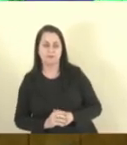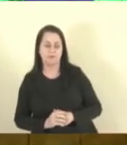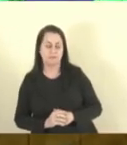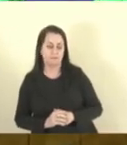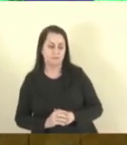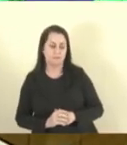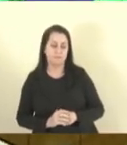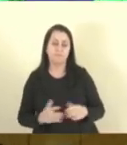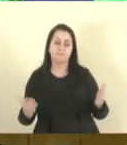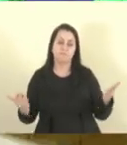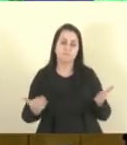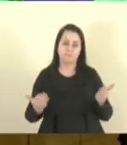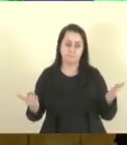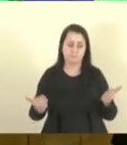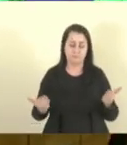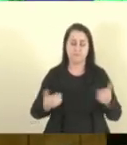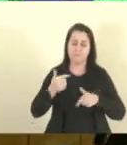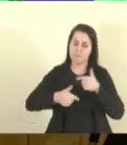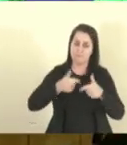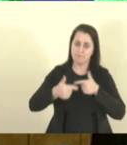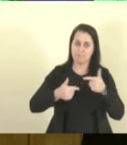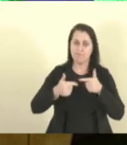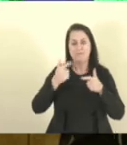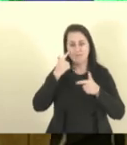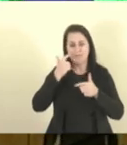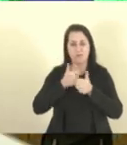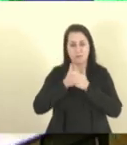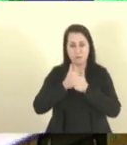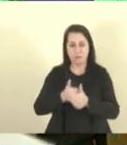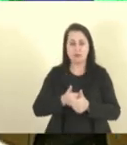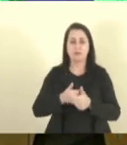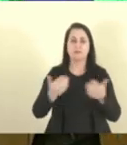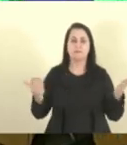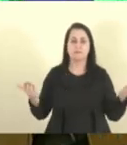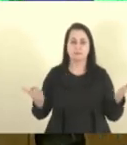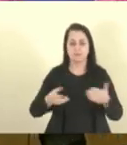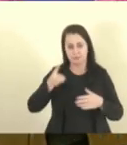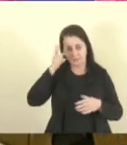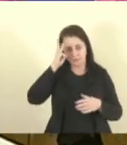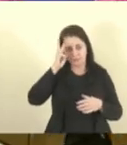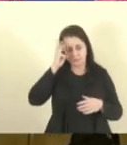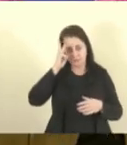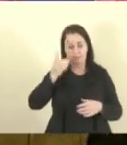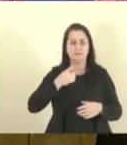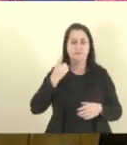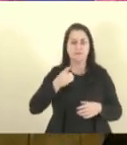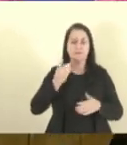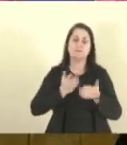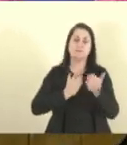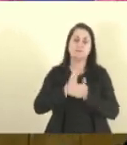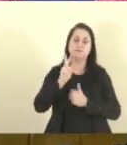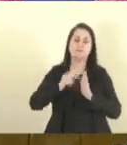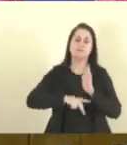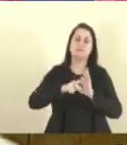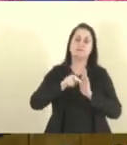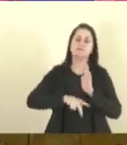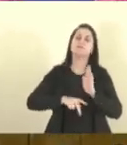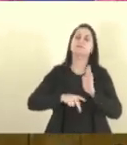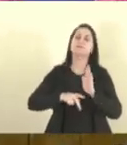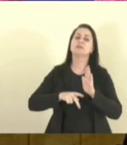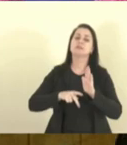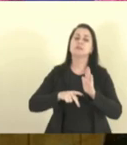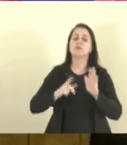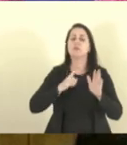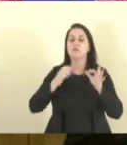Você acaba de acompanhar os trabalhos do plenário, na tarde desta terça-feira, os deputados aprovaram um projeto do Executivo, que